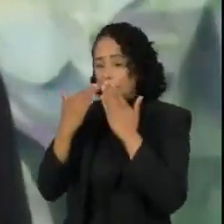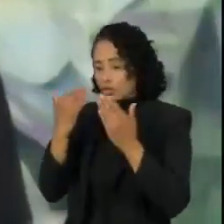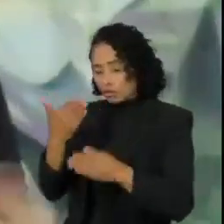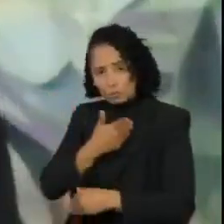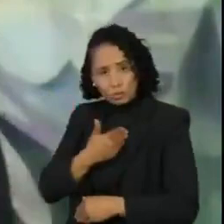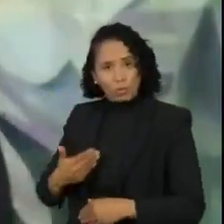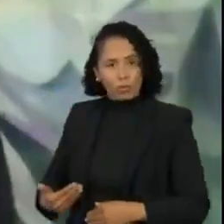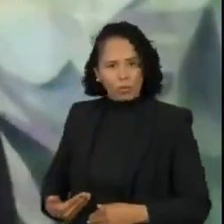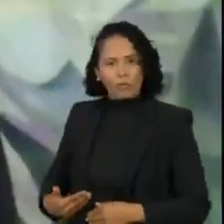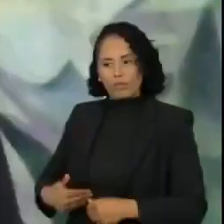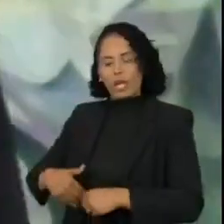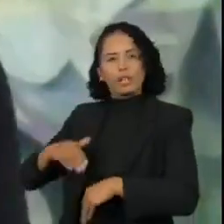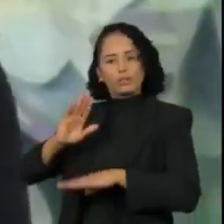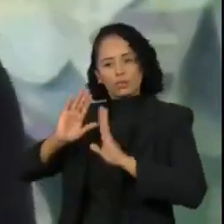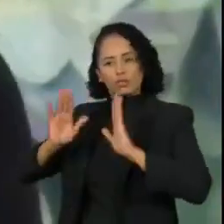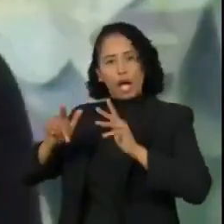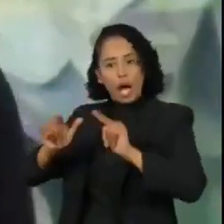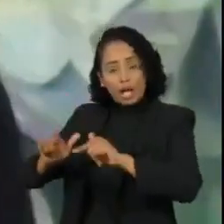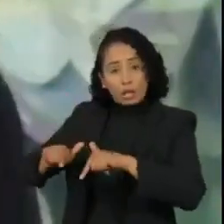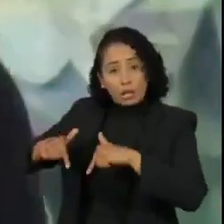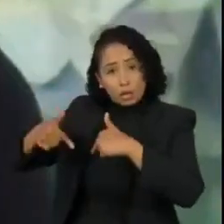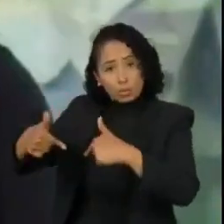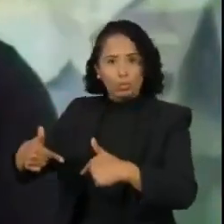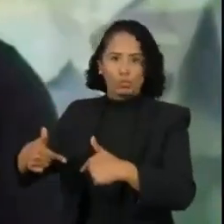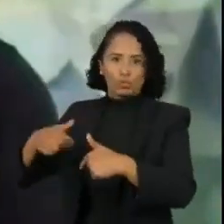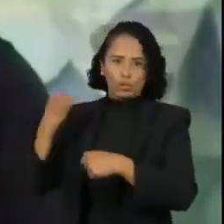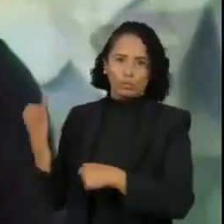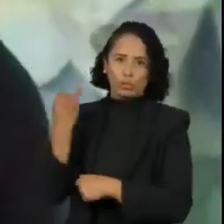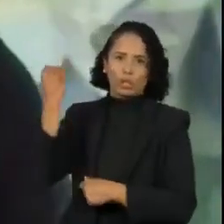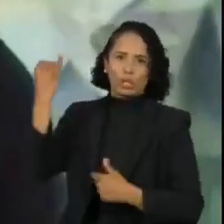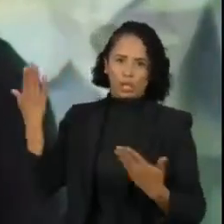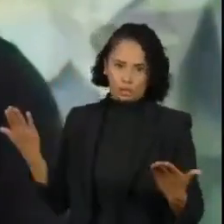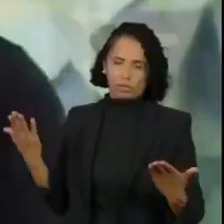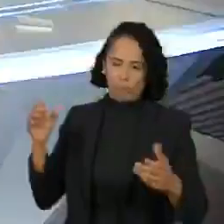dizer, e fazer o nosso papel é muito importante, transformador.